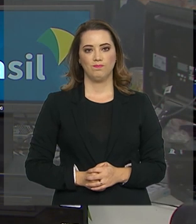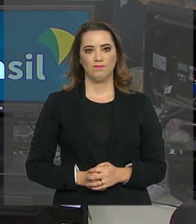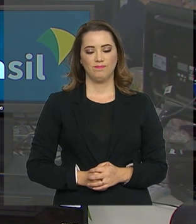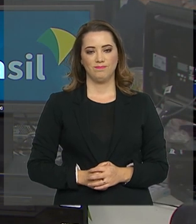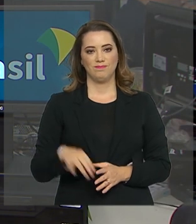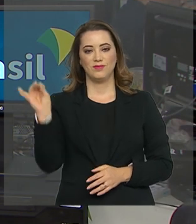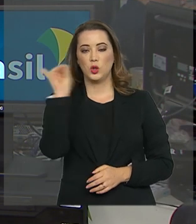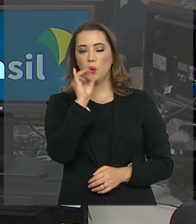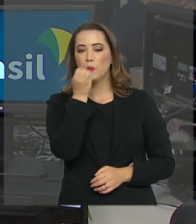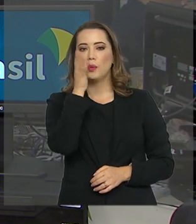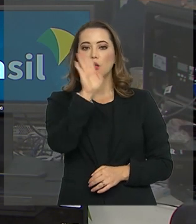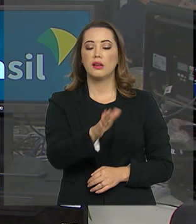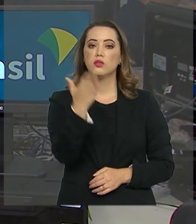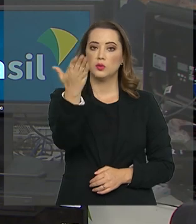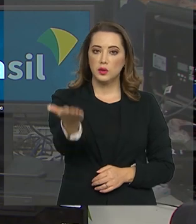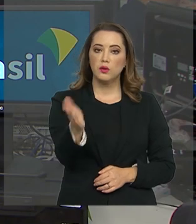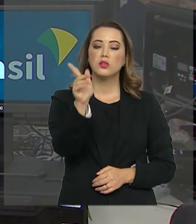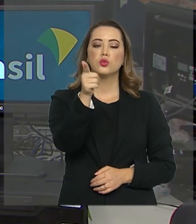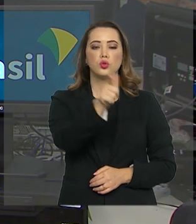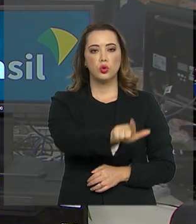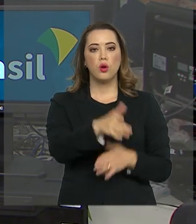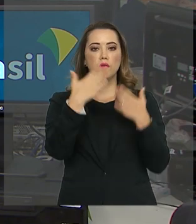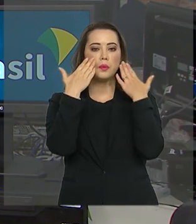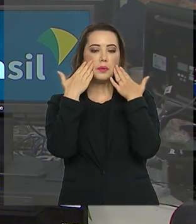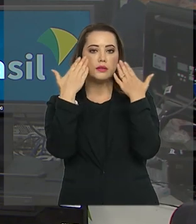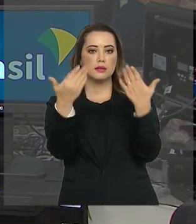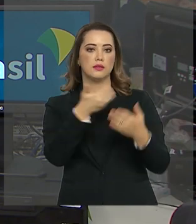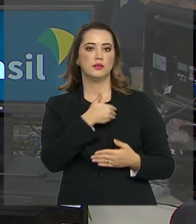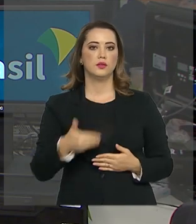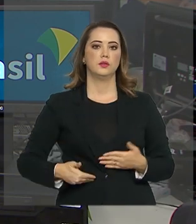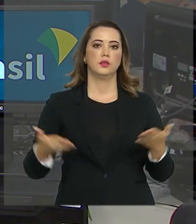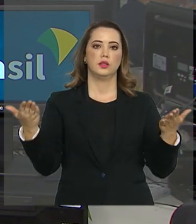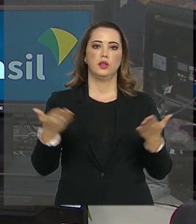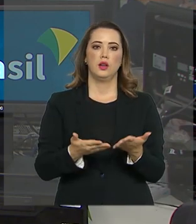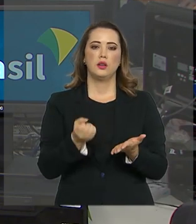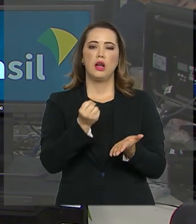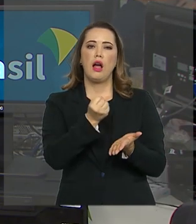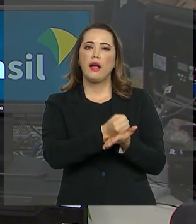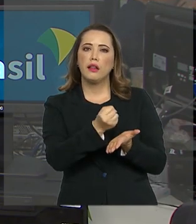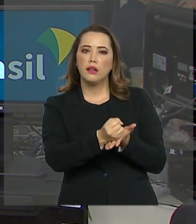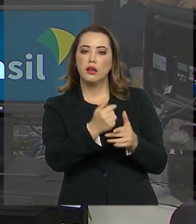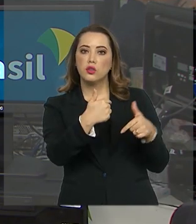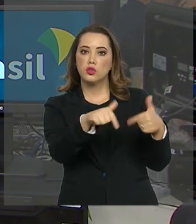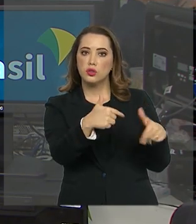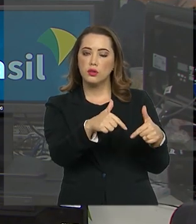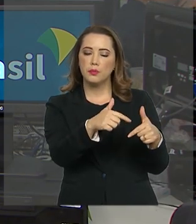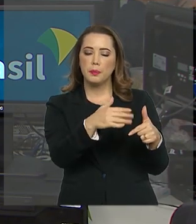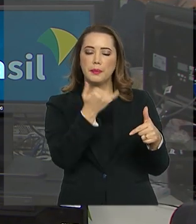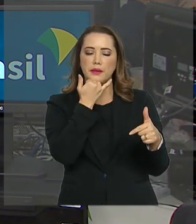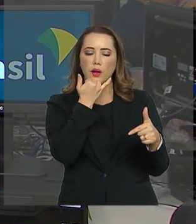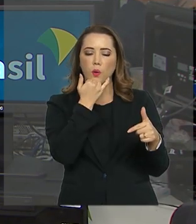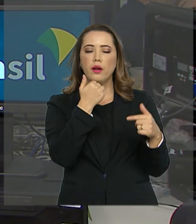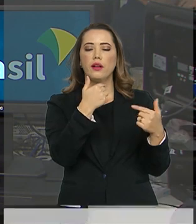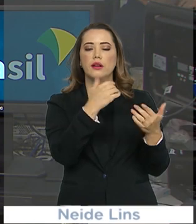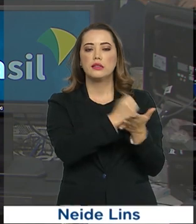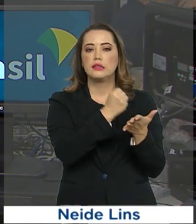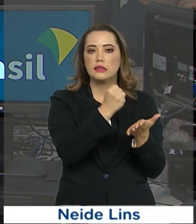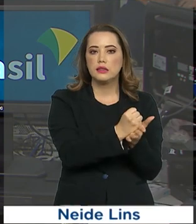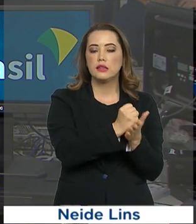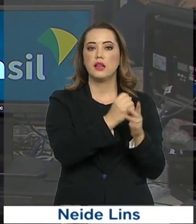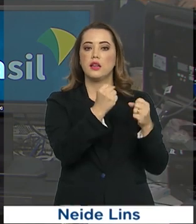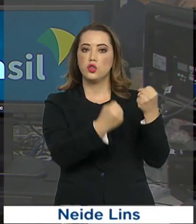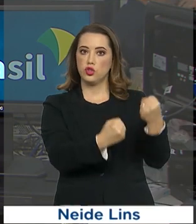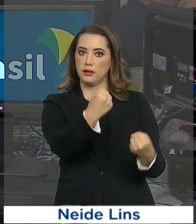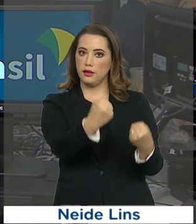Olá, boa tarde para você. Já estamos de volta com o governo agora. A carteira digital de trânsito ganhou novos recursos